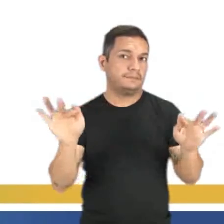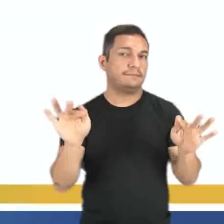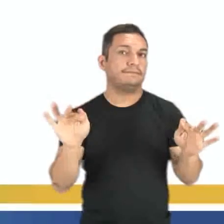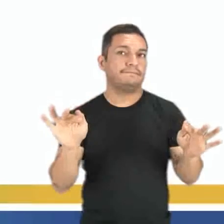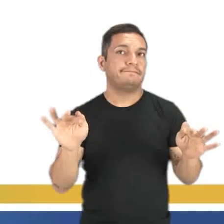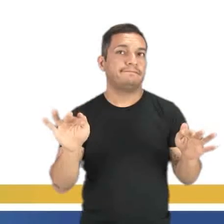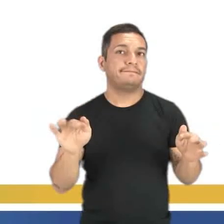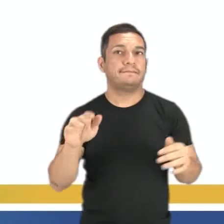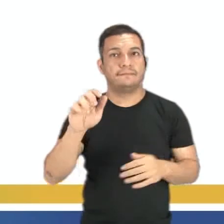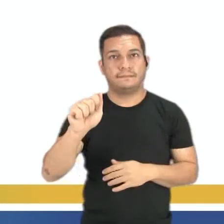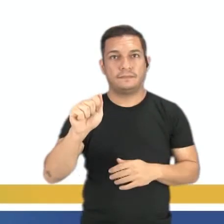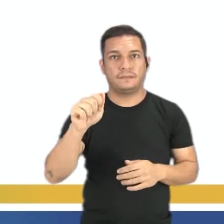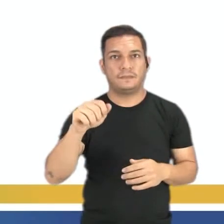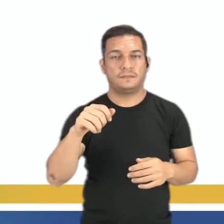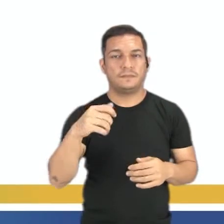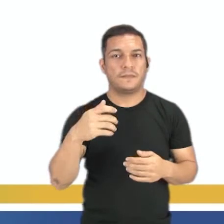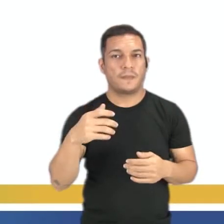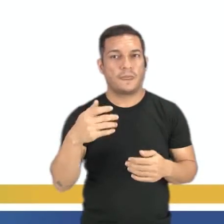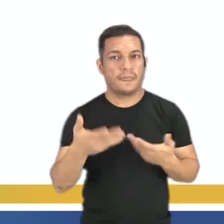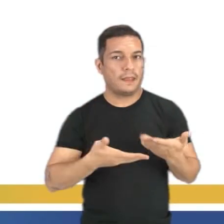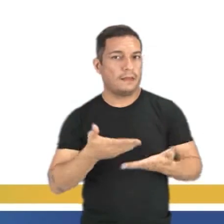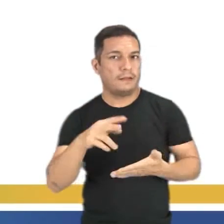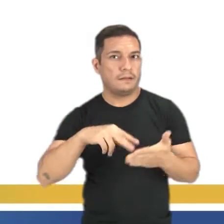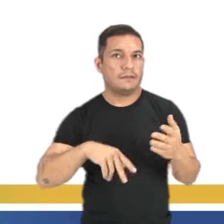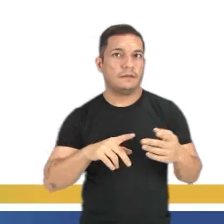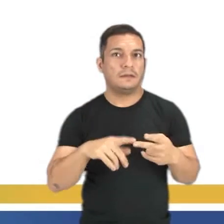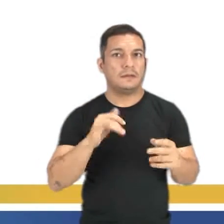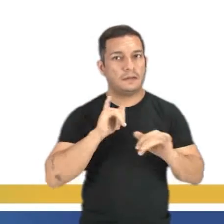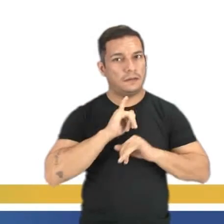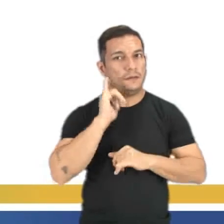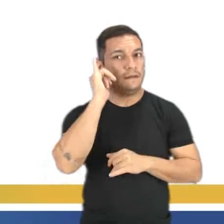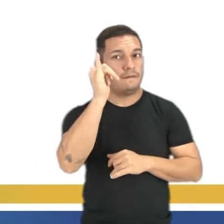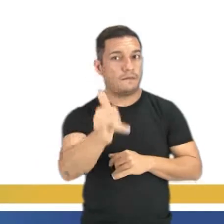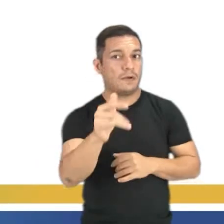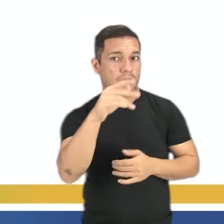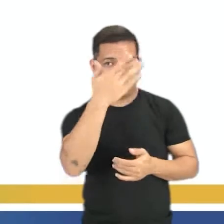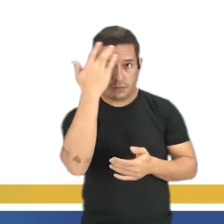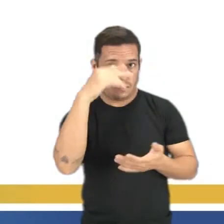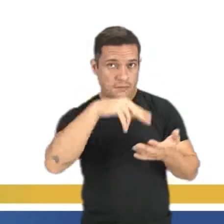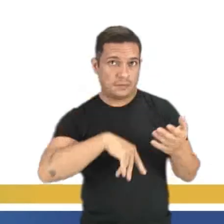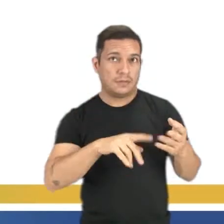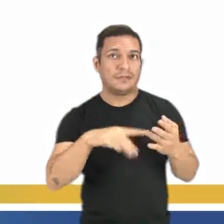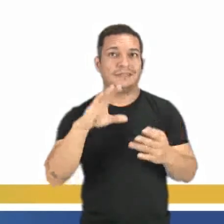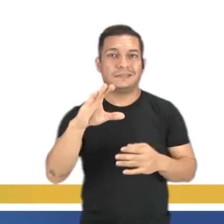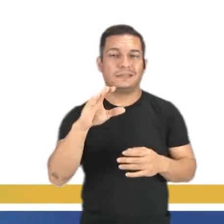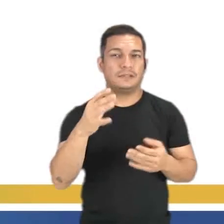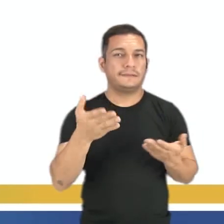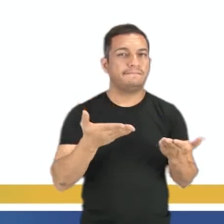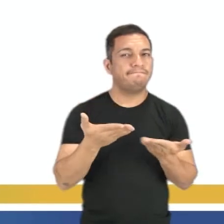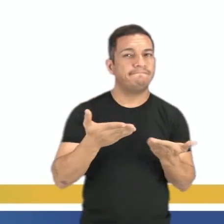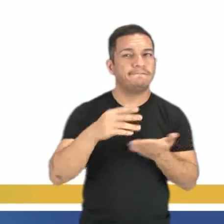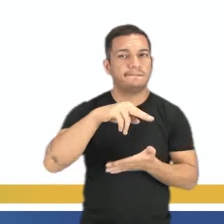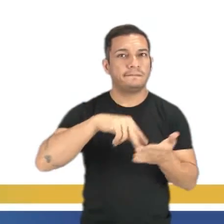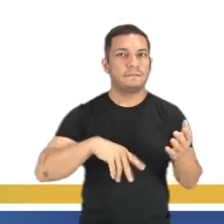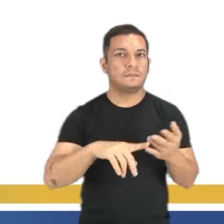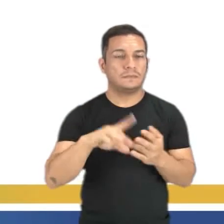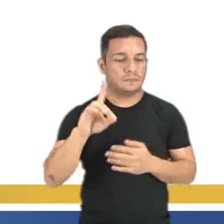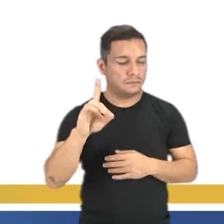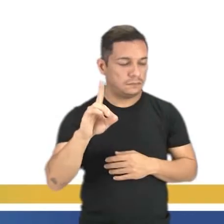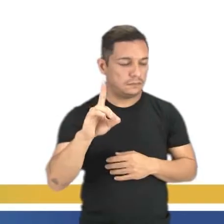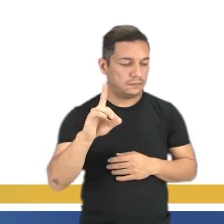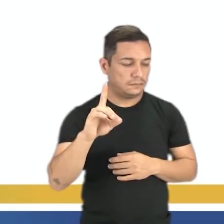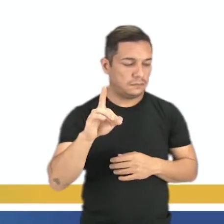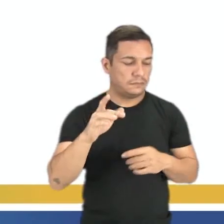vocês. Letra A, entreter o leitor. Letra B, informar o leitor. Letra C, persuadir o leitor. Letra D,